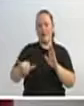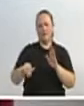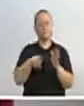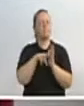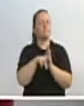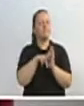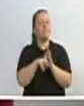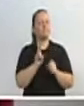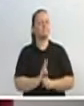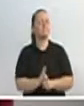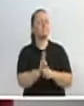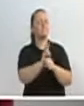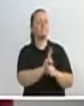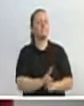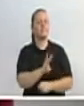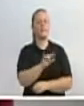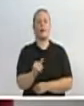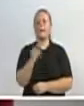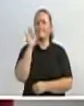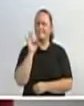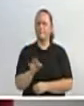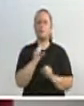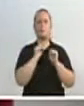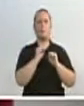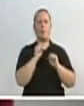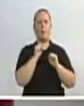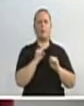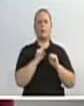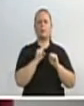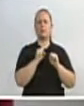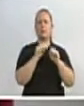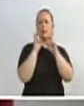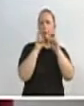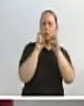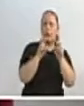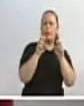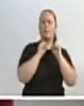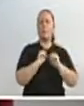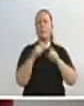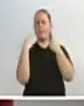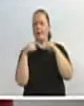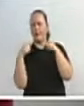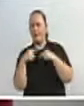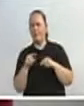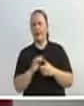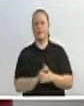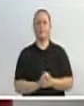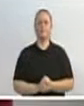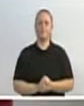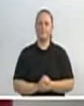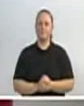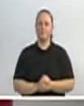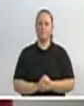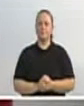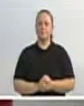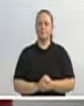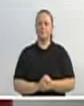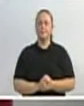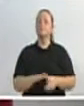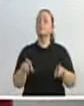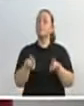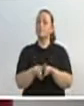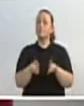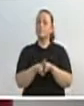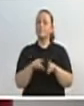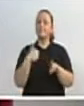responsabilizado. Pode espernear. Pode espernear. Senhores, eu também quero fazer